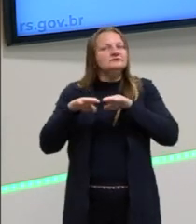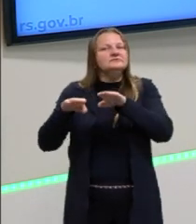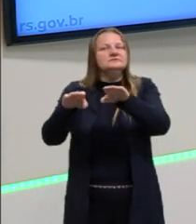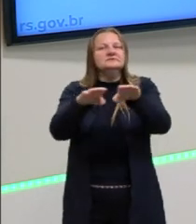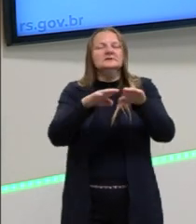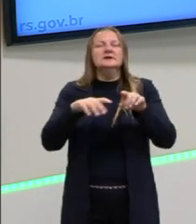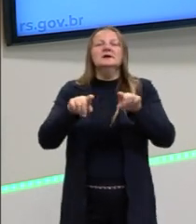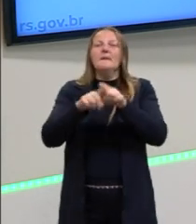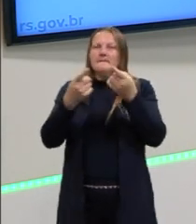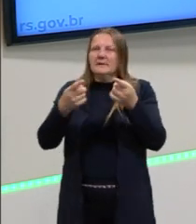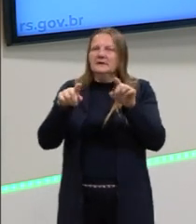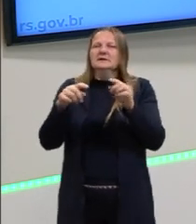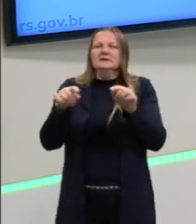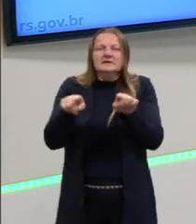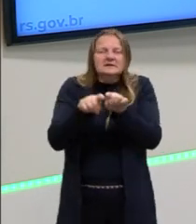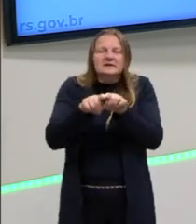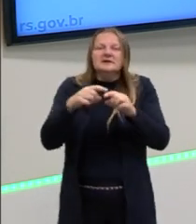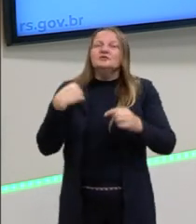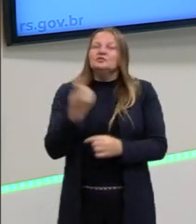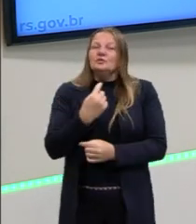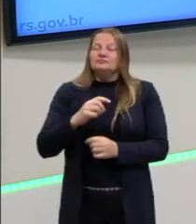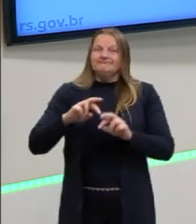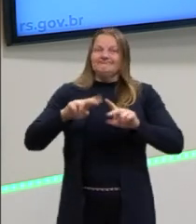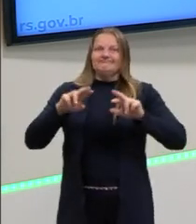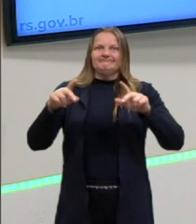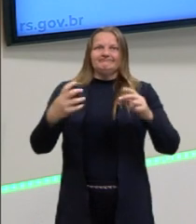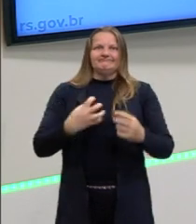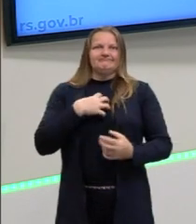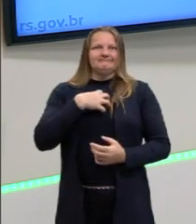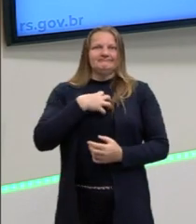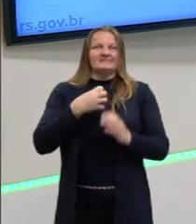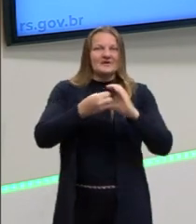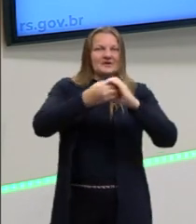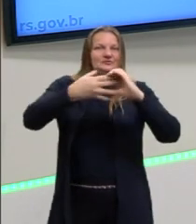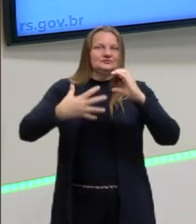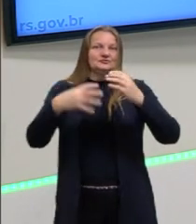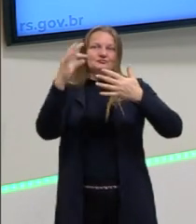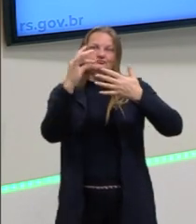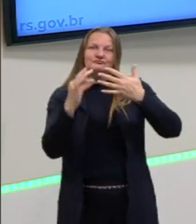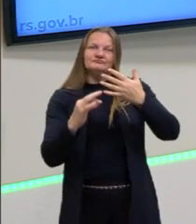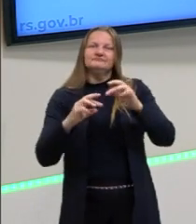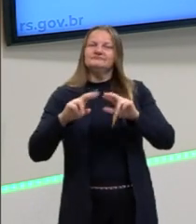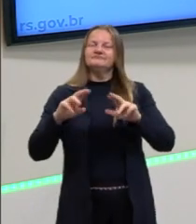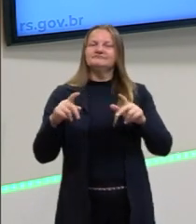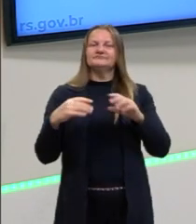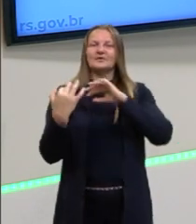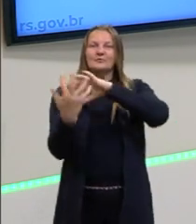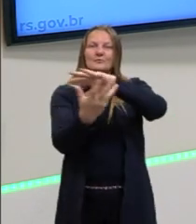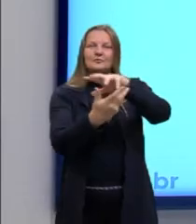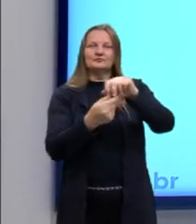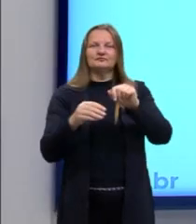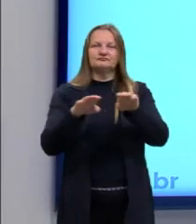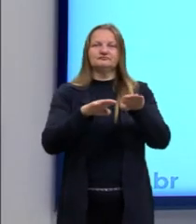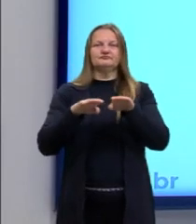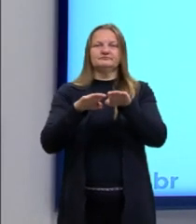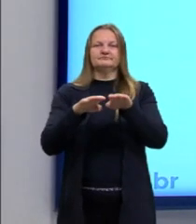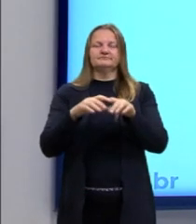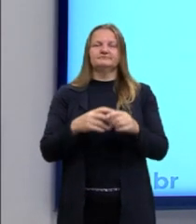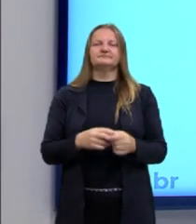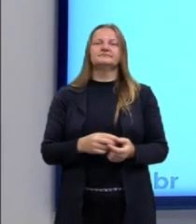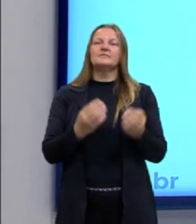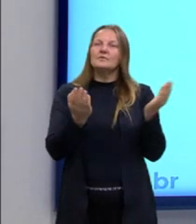outro lado nós também temos que ser diferentes, termos características diferentes desse mundo homogêneo. Então olha só,